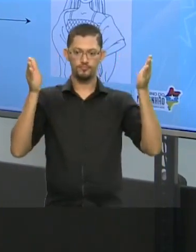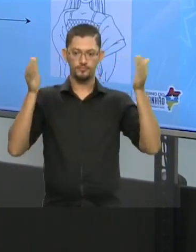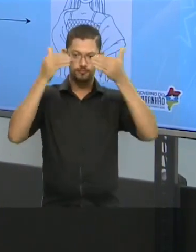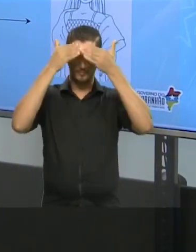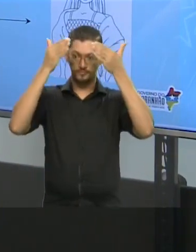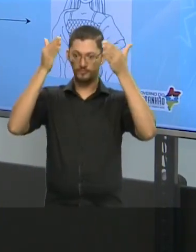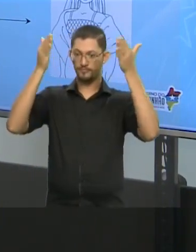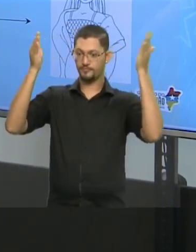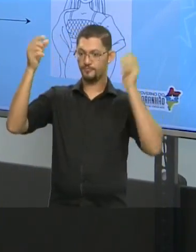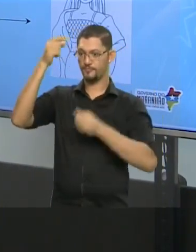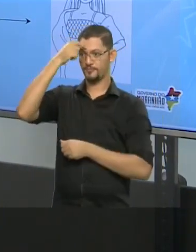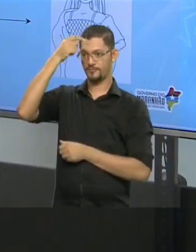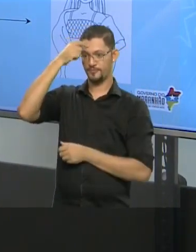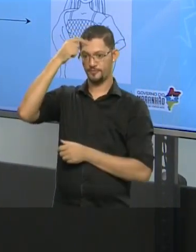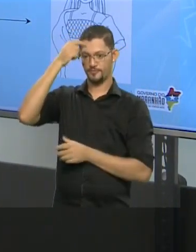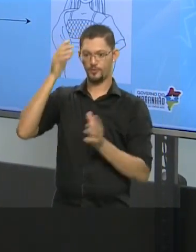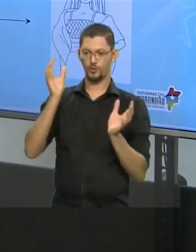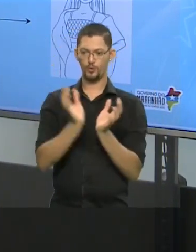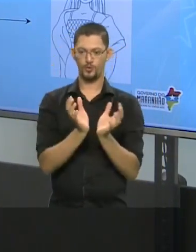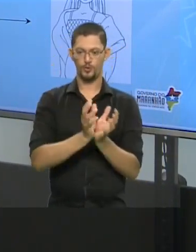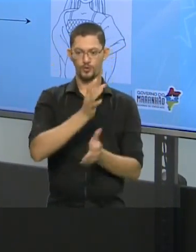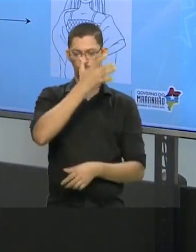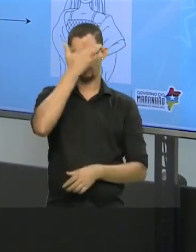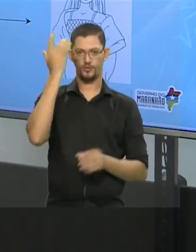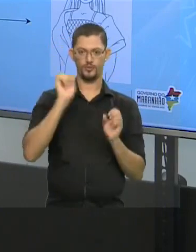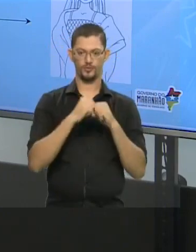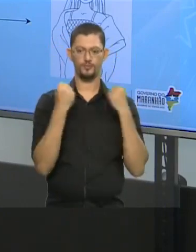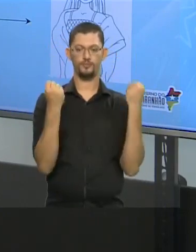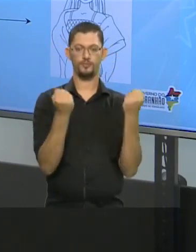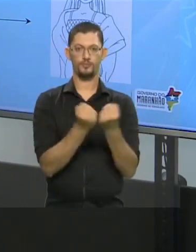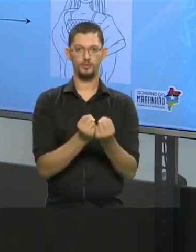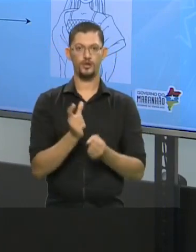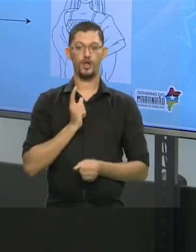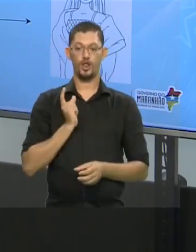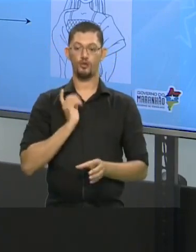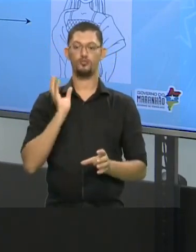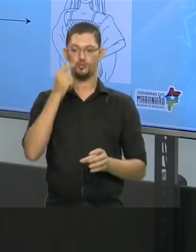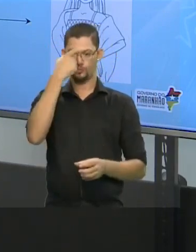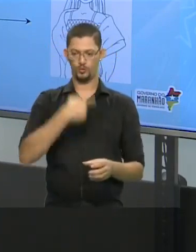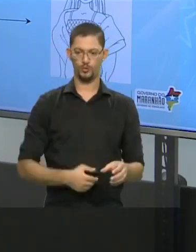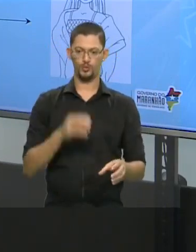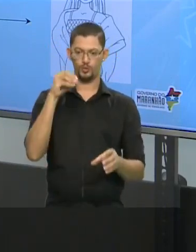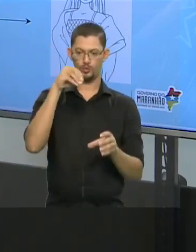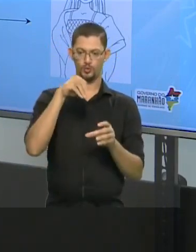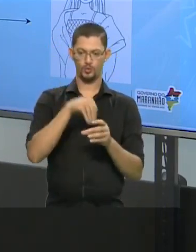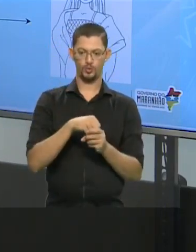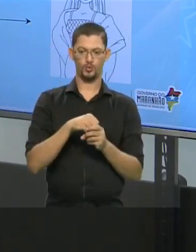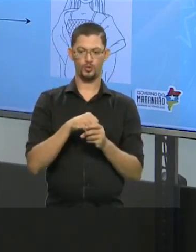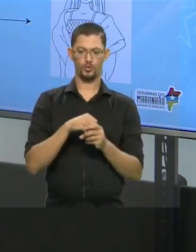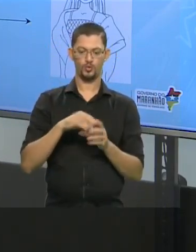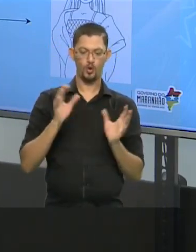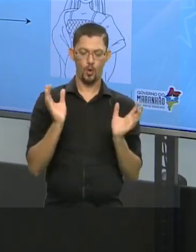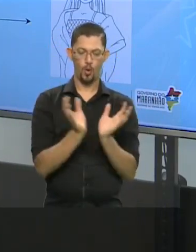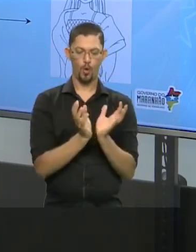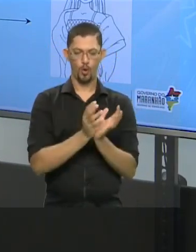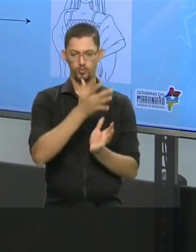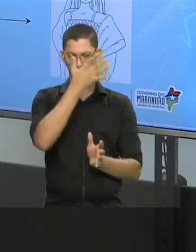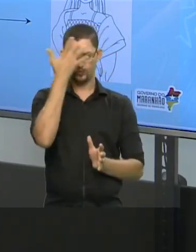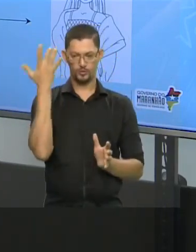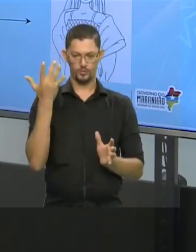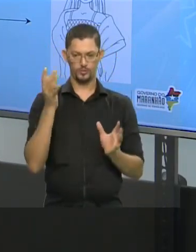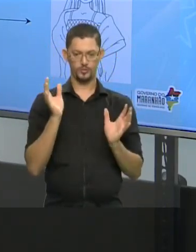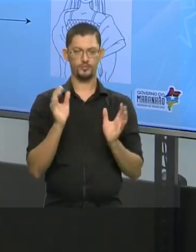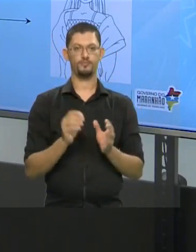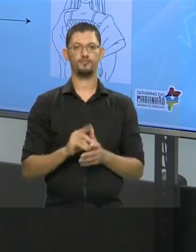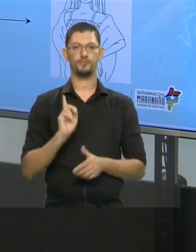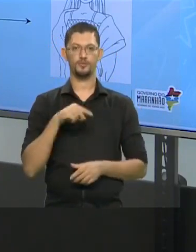coletiva. A consciência de que nós pertencemos a uma coletividade e ao mesmo